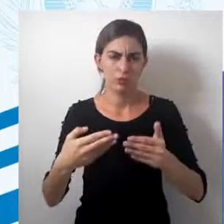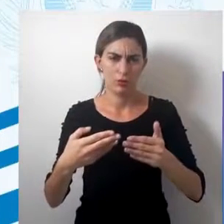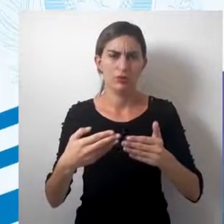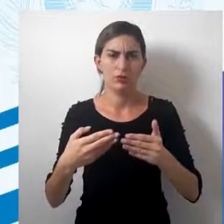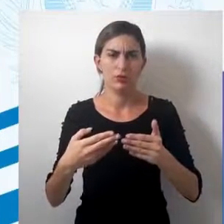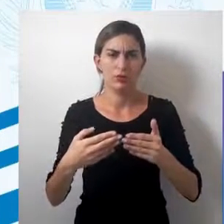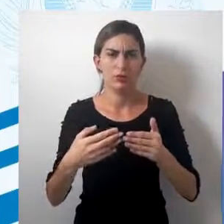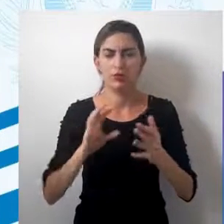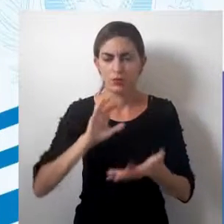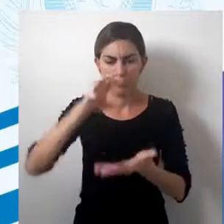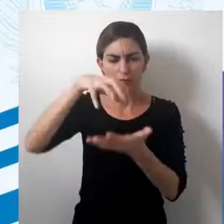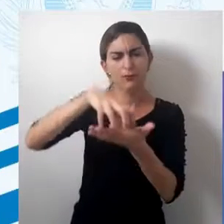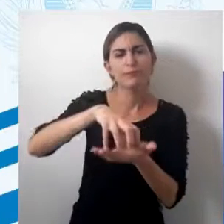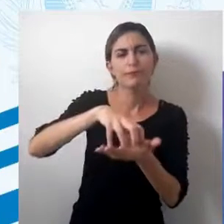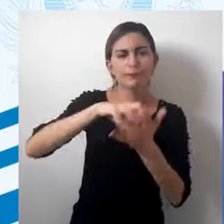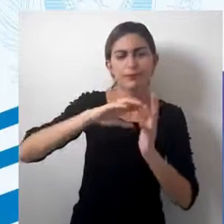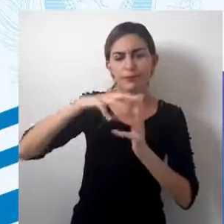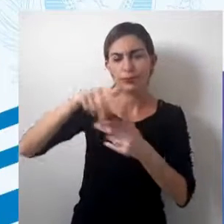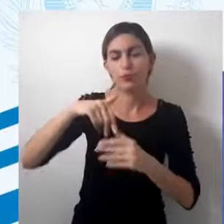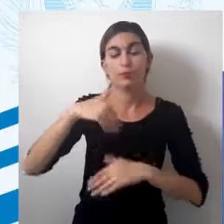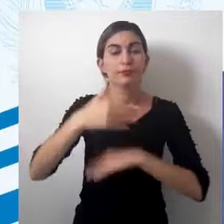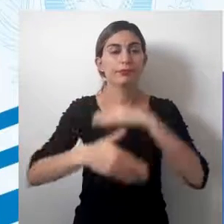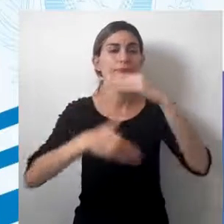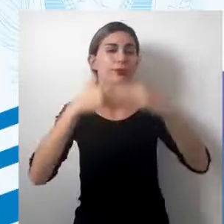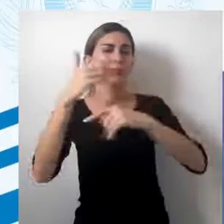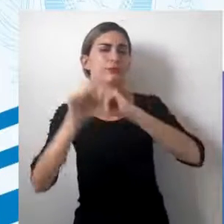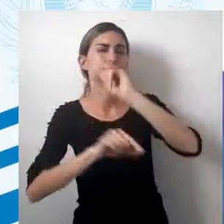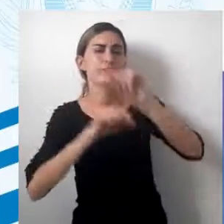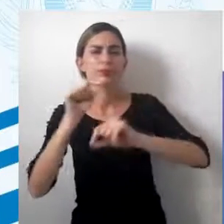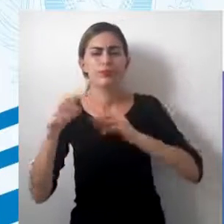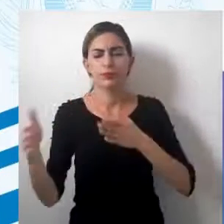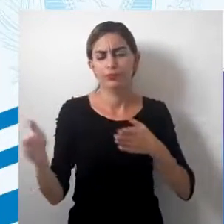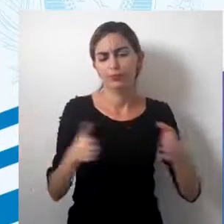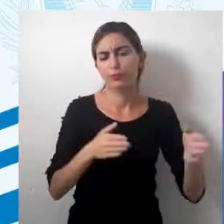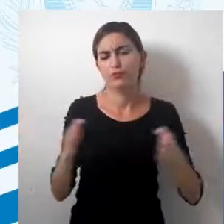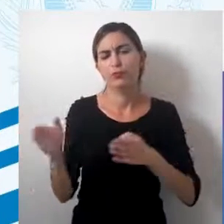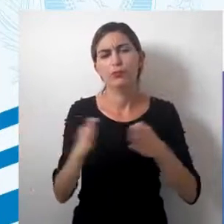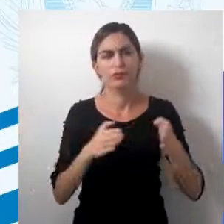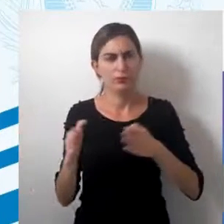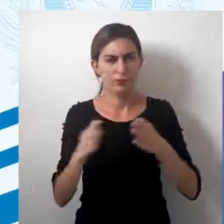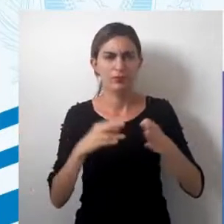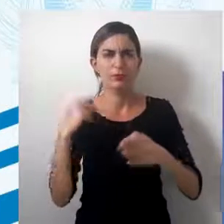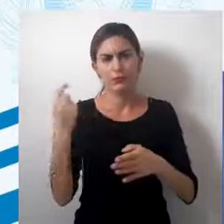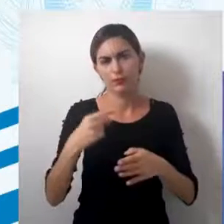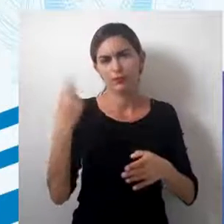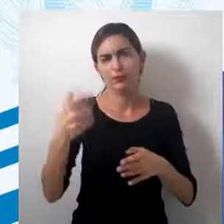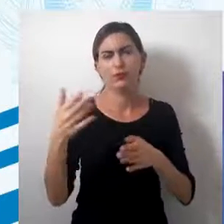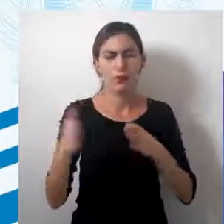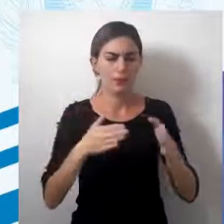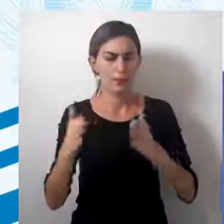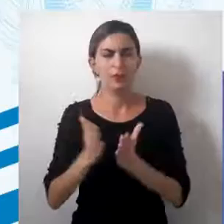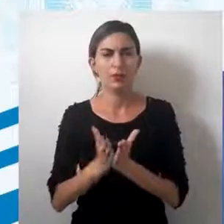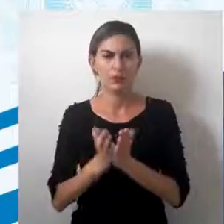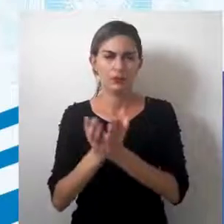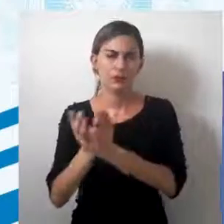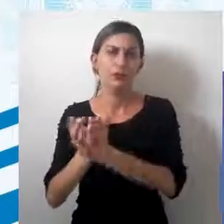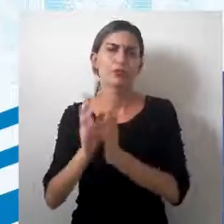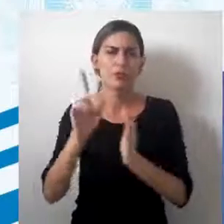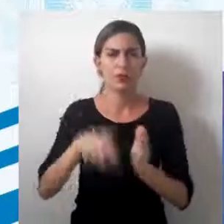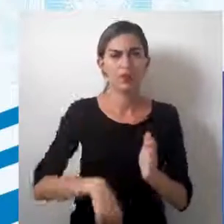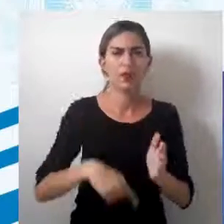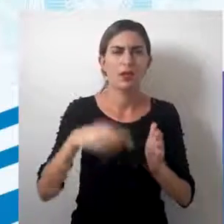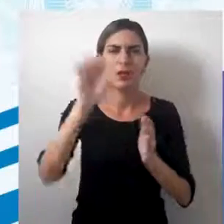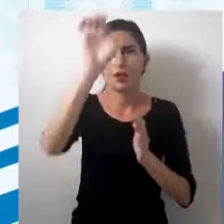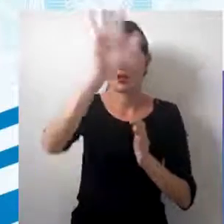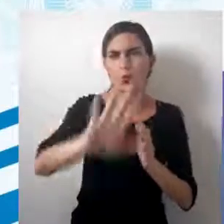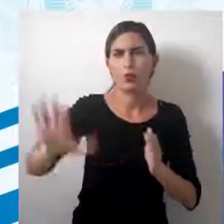vai trazer uma centralização no mundo desenvolvido, que durante muito tempo do período das navegações, era